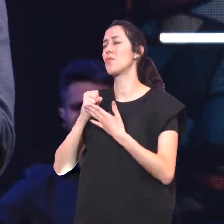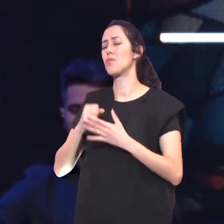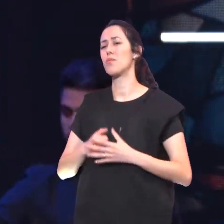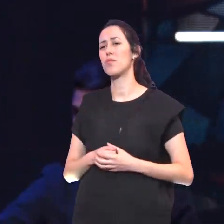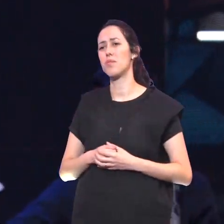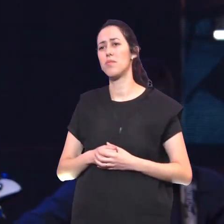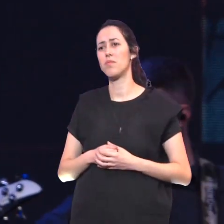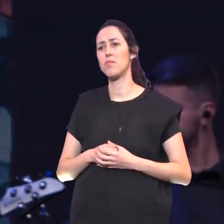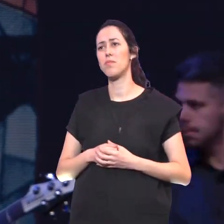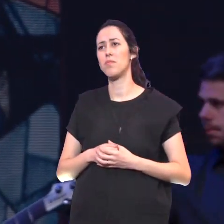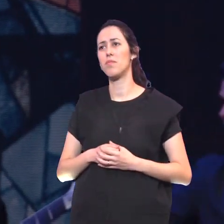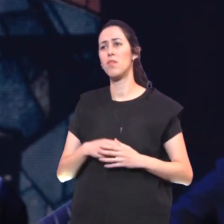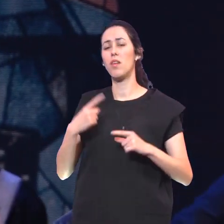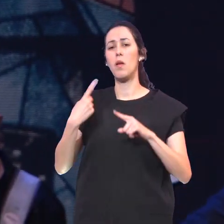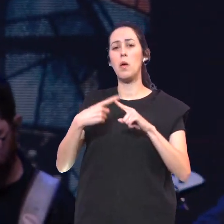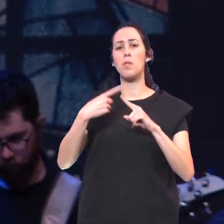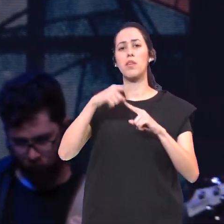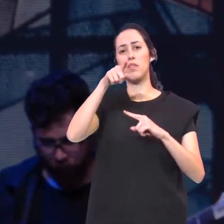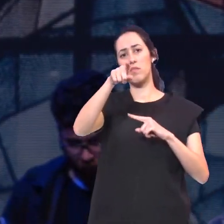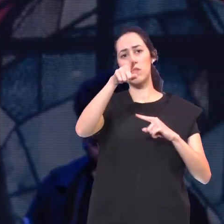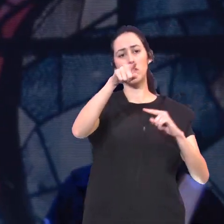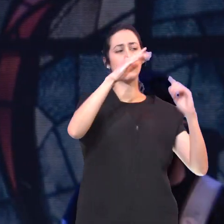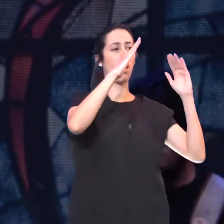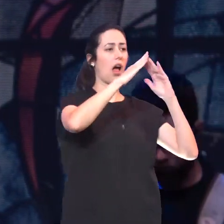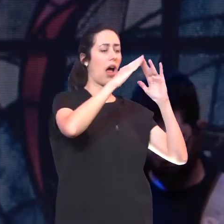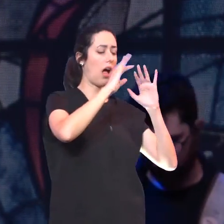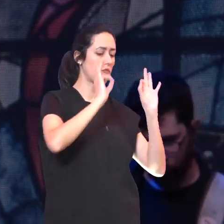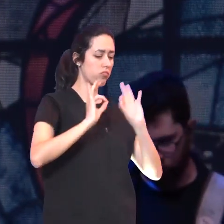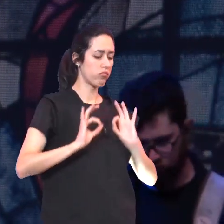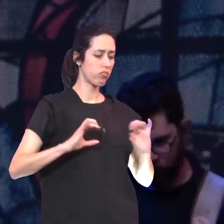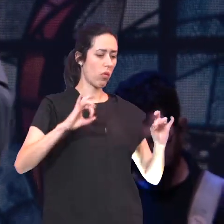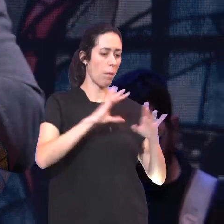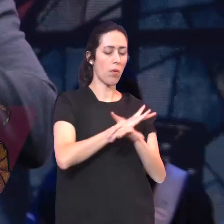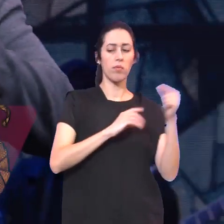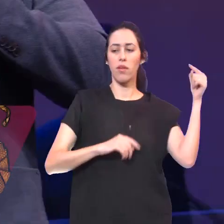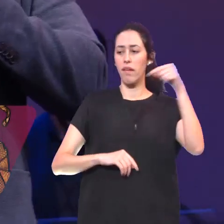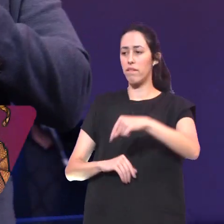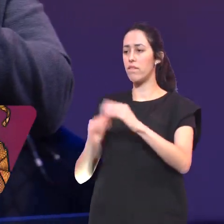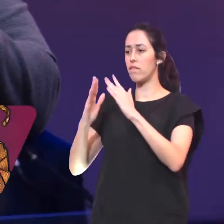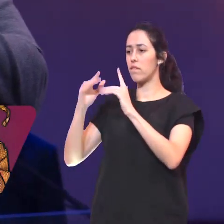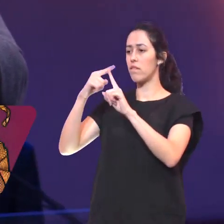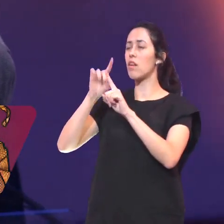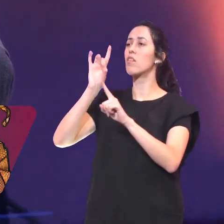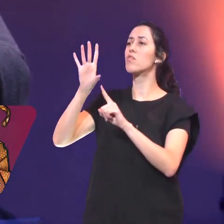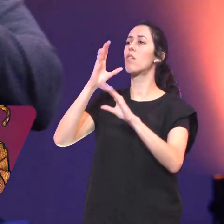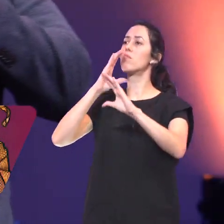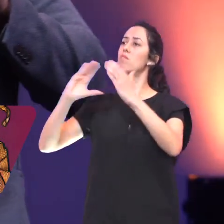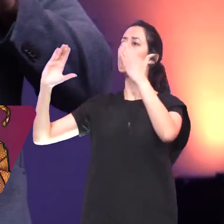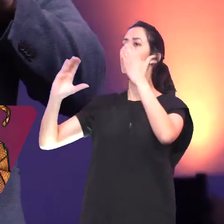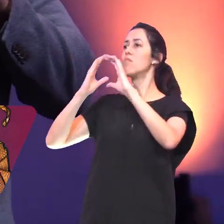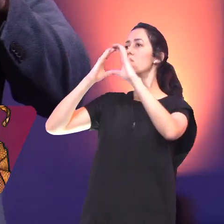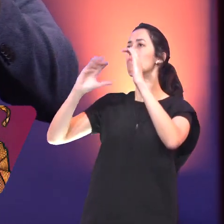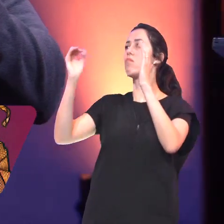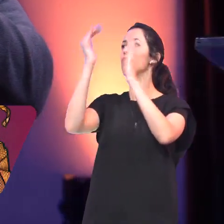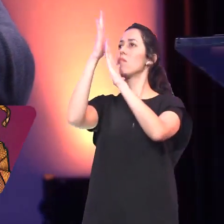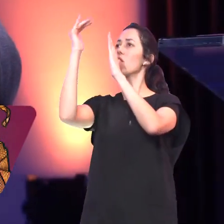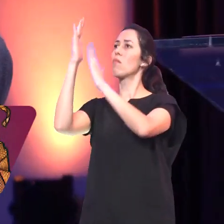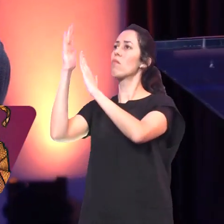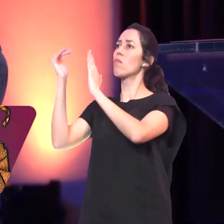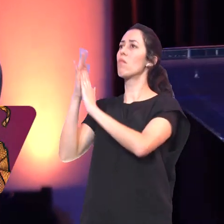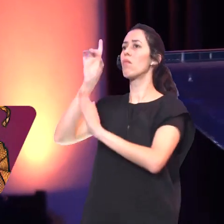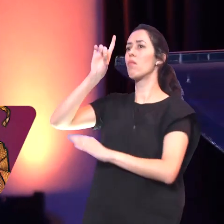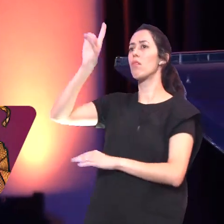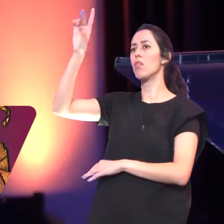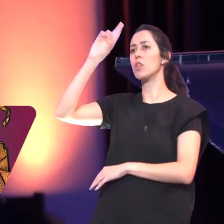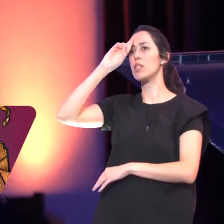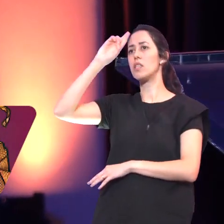Porque você Não saiu de casa Para vir até aqui Simplesmente Só para entoar Louvores E dizer que Ele é o